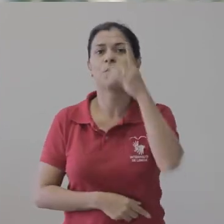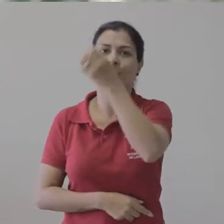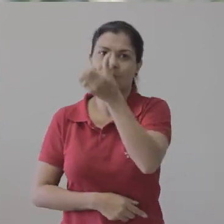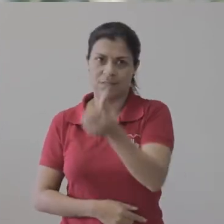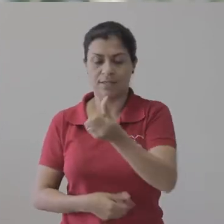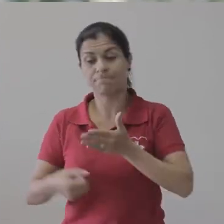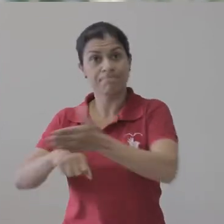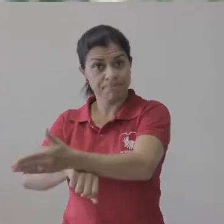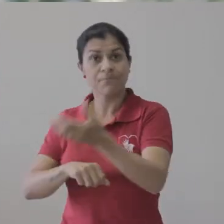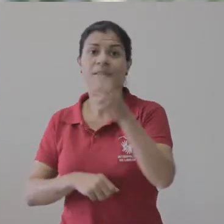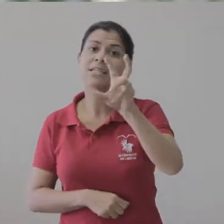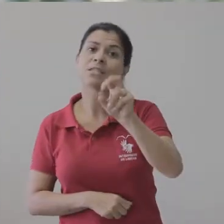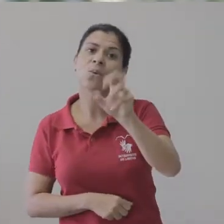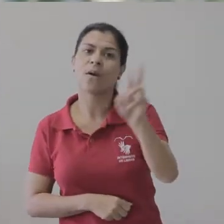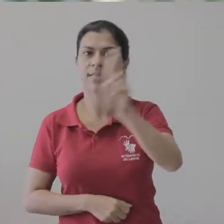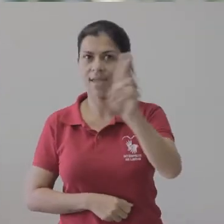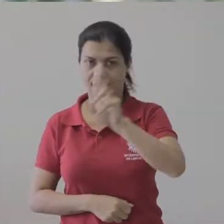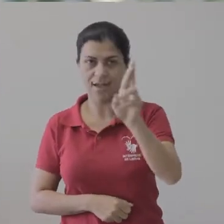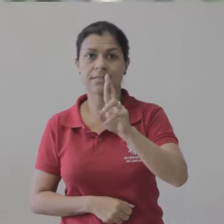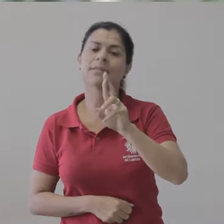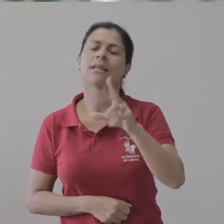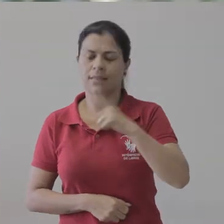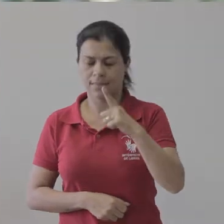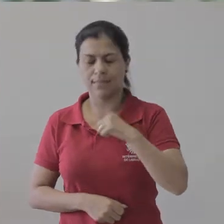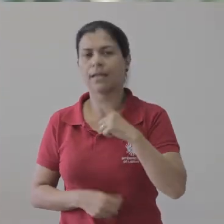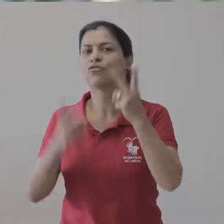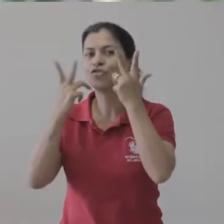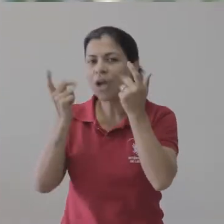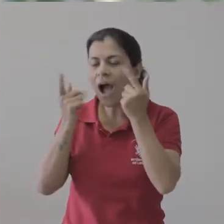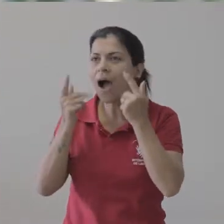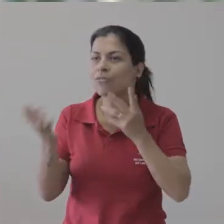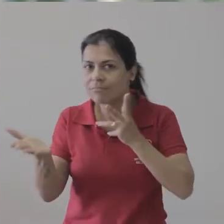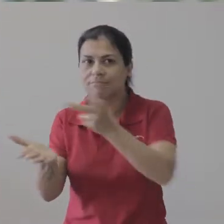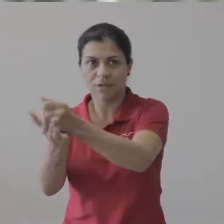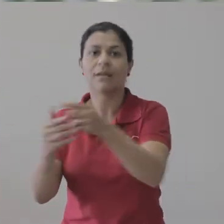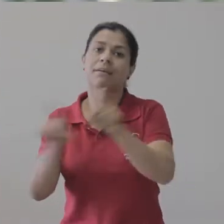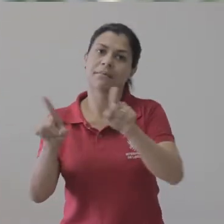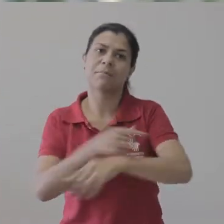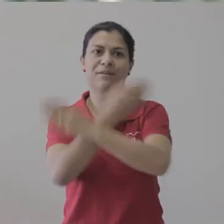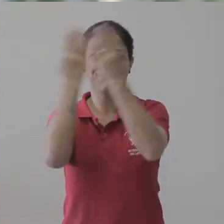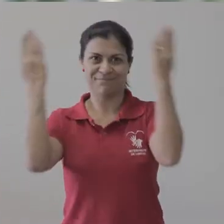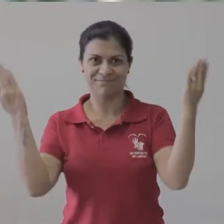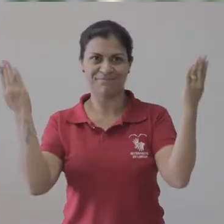às seis. Os ingressos custam a partir de 50 reais inteira e estão à venda na bilheteria do teatro e no site tudos.com